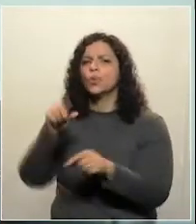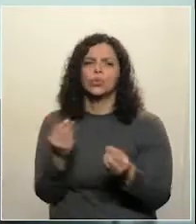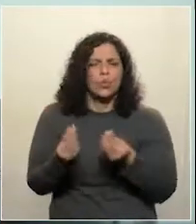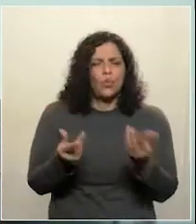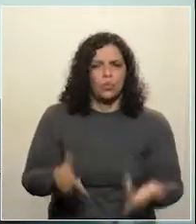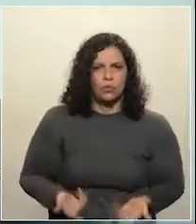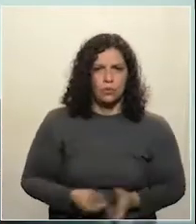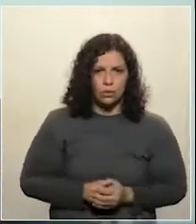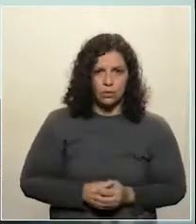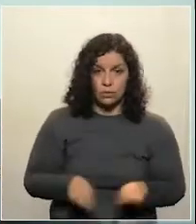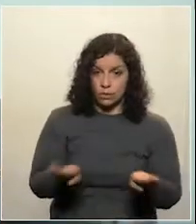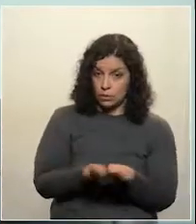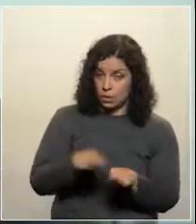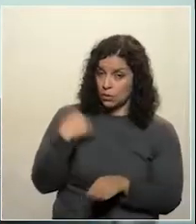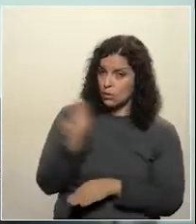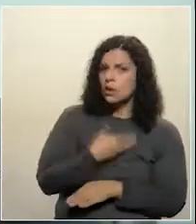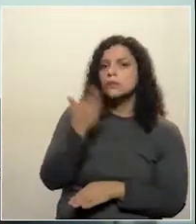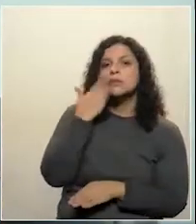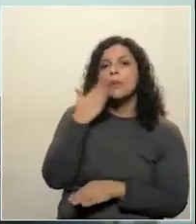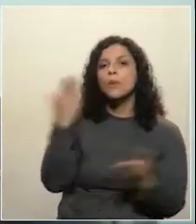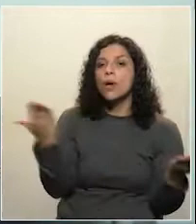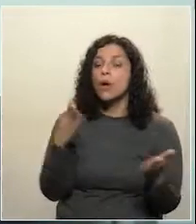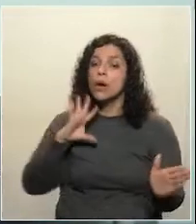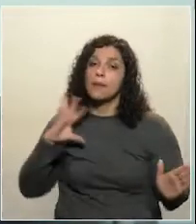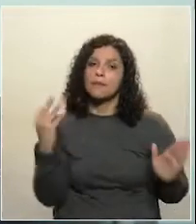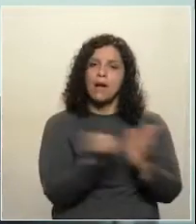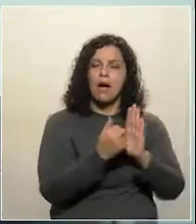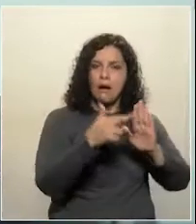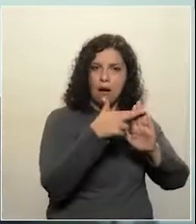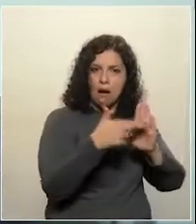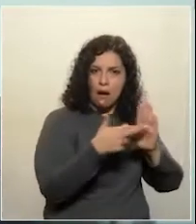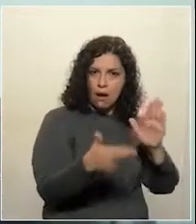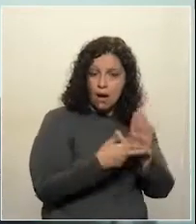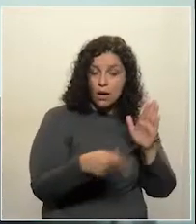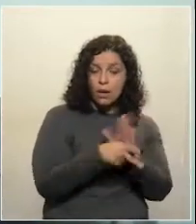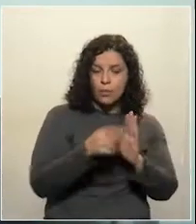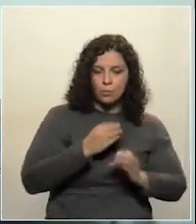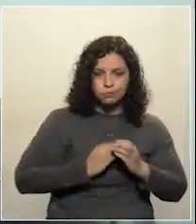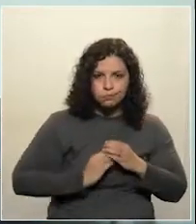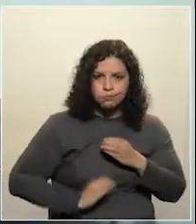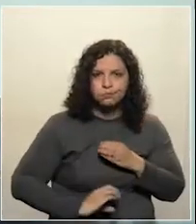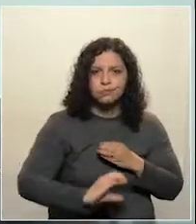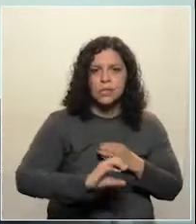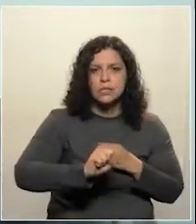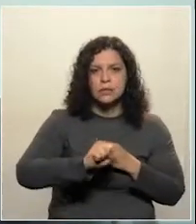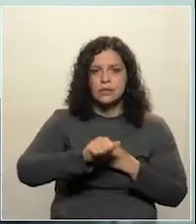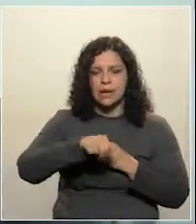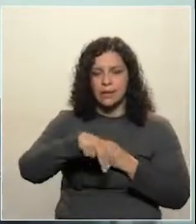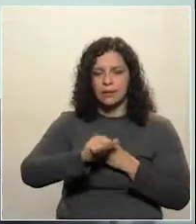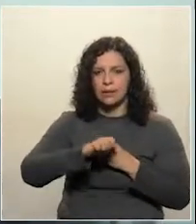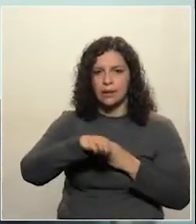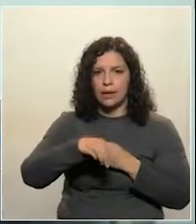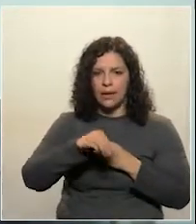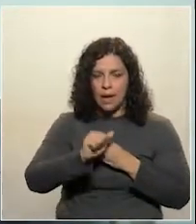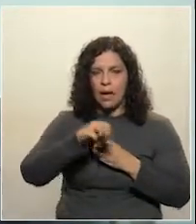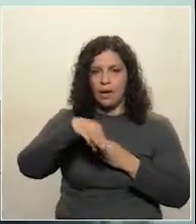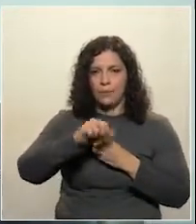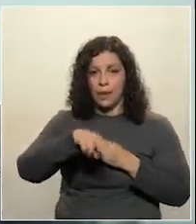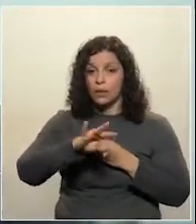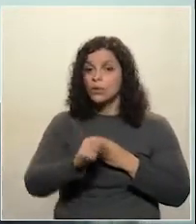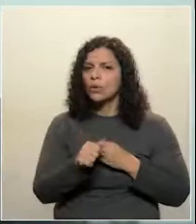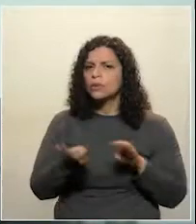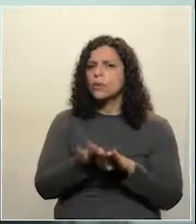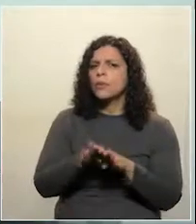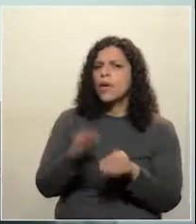Paraná? Porque nós sabemos que com o novo marco regulatório do saneamento, eu diria que não há nem um